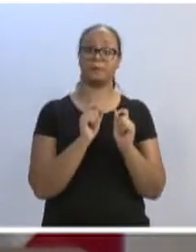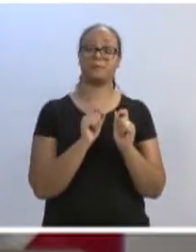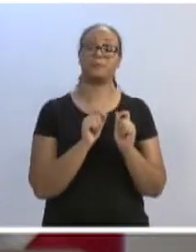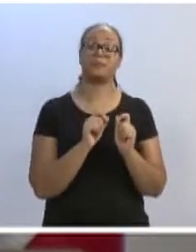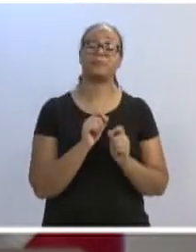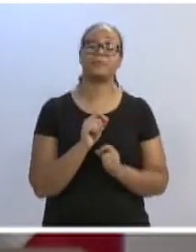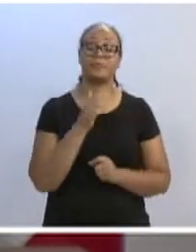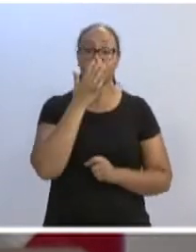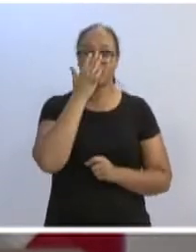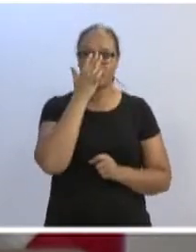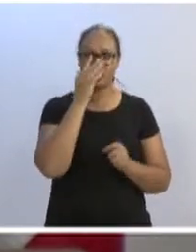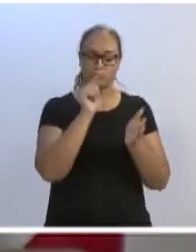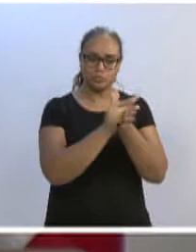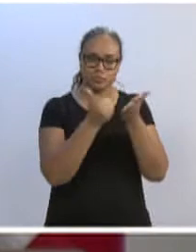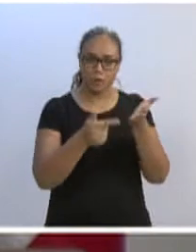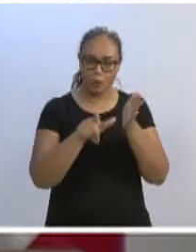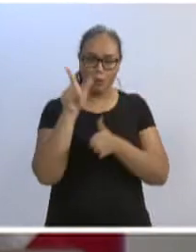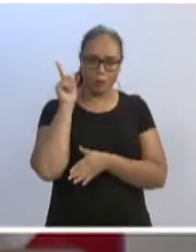o Piara Bosch.